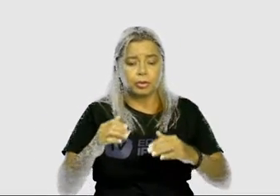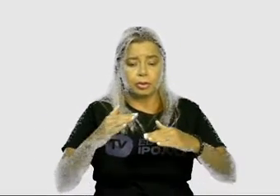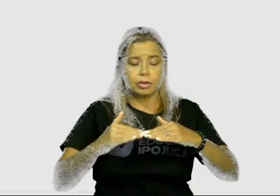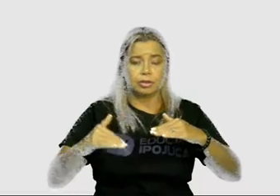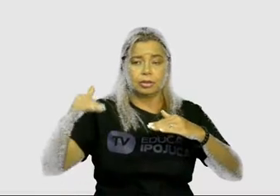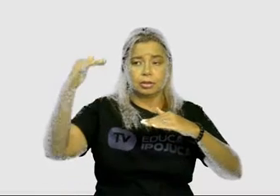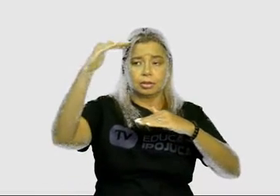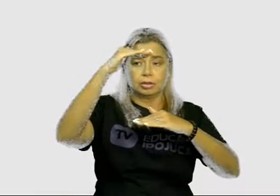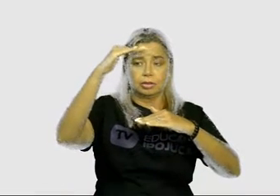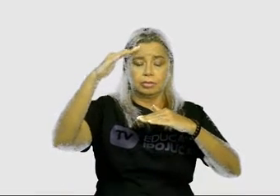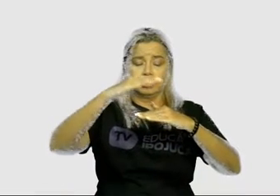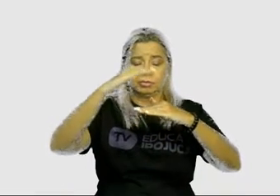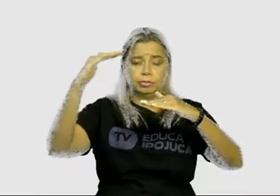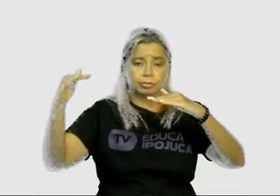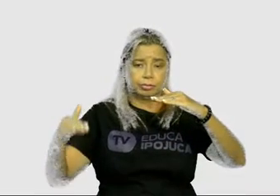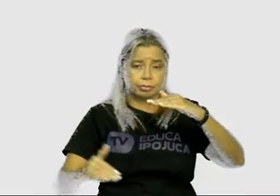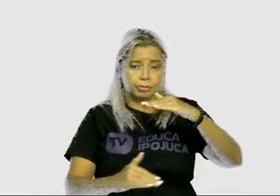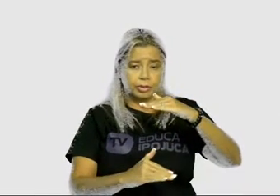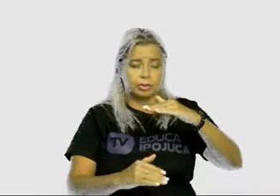cima, embaixo,